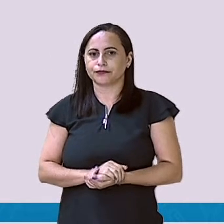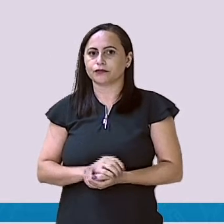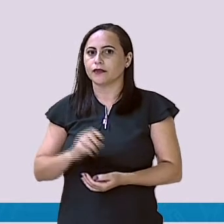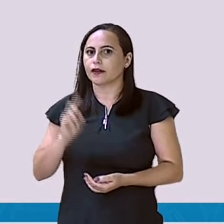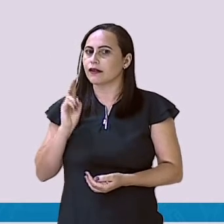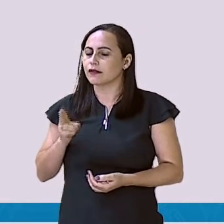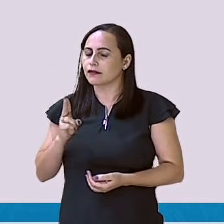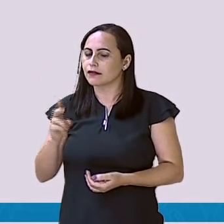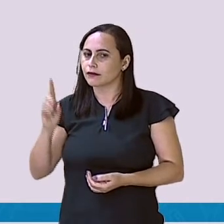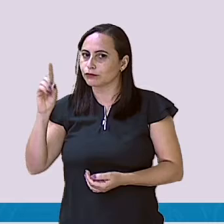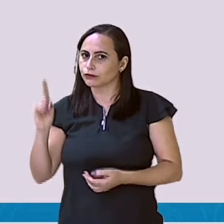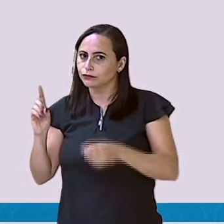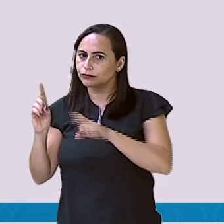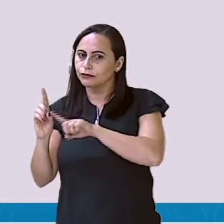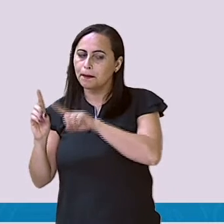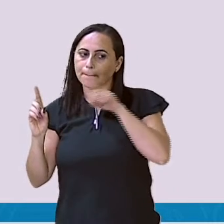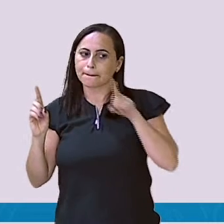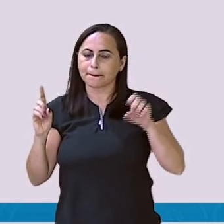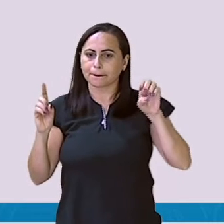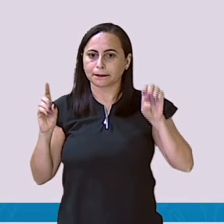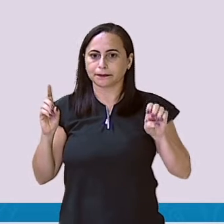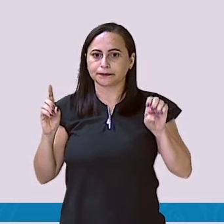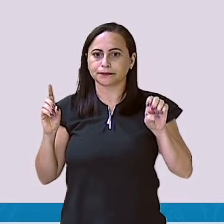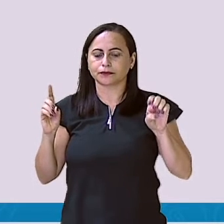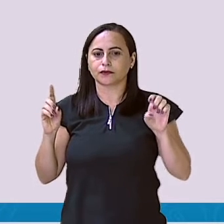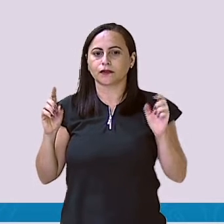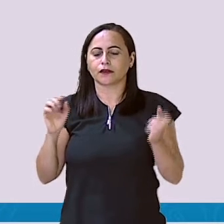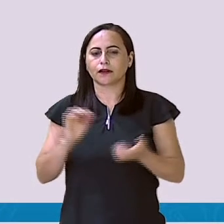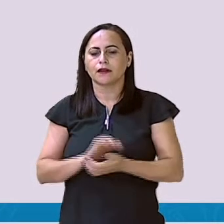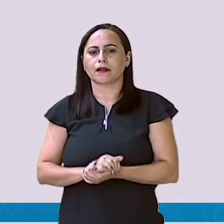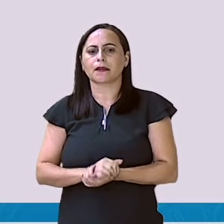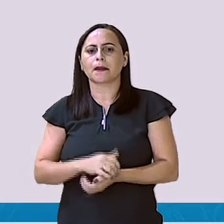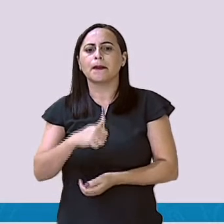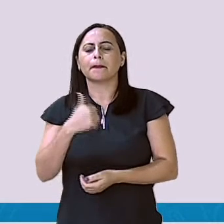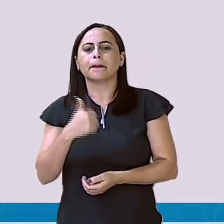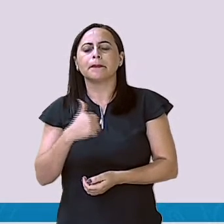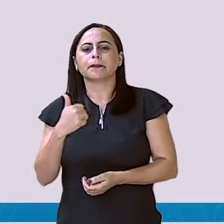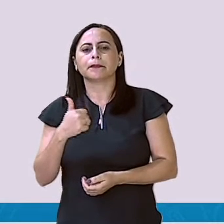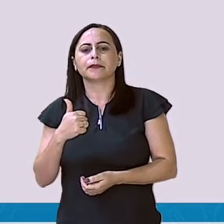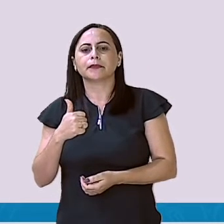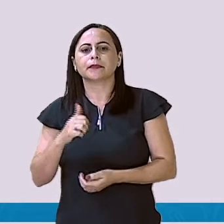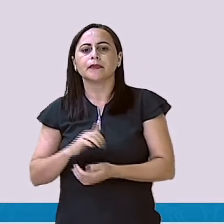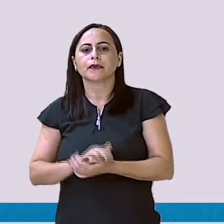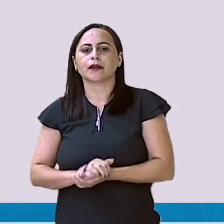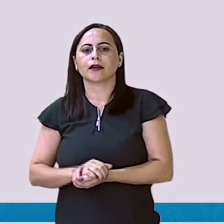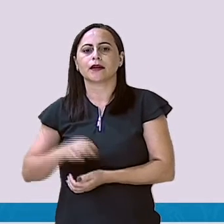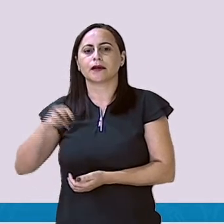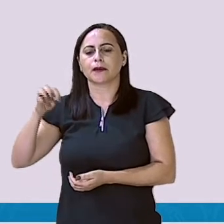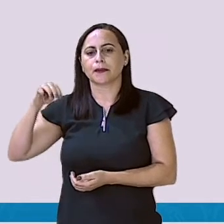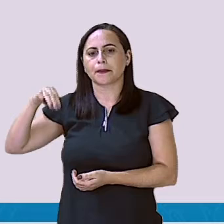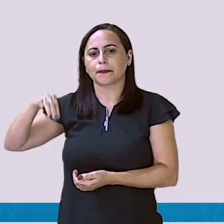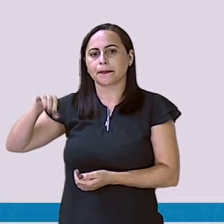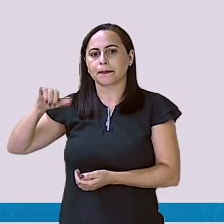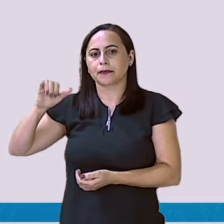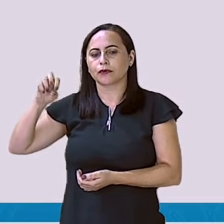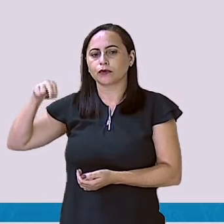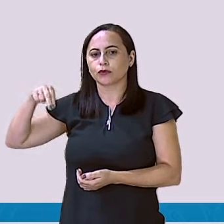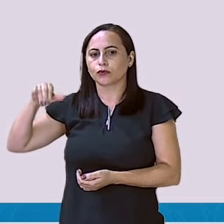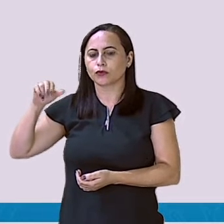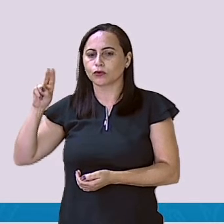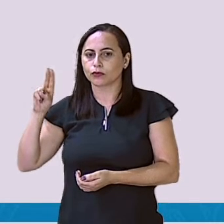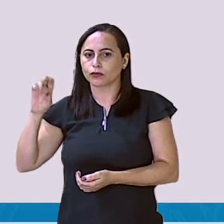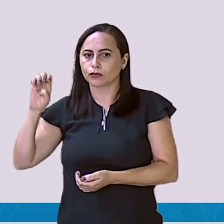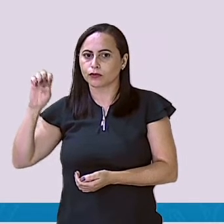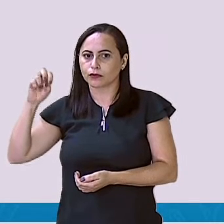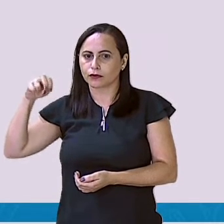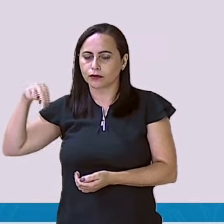pra cá. Então, vamos pôr. Primeiro, eu coloco aqui o meu minuendo, tá? Então, o meu minuendo eu posso pôr